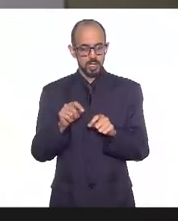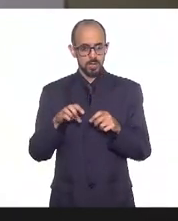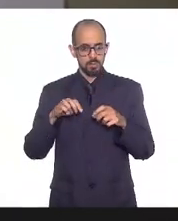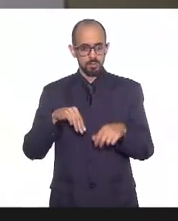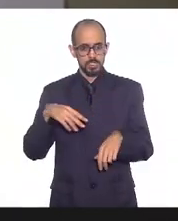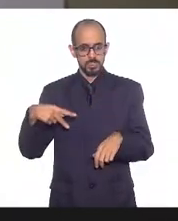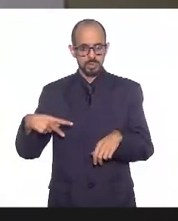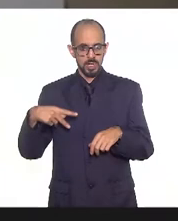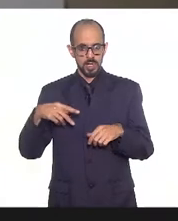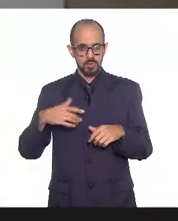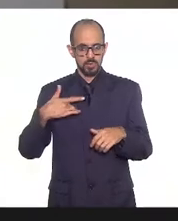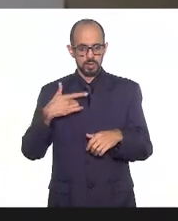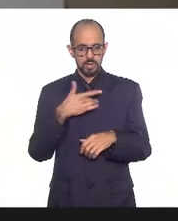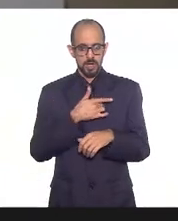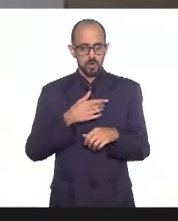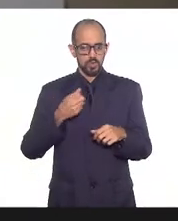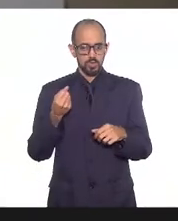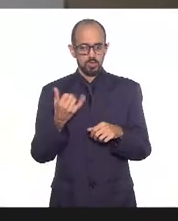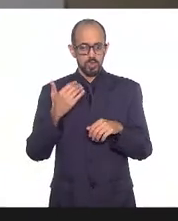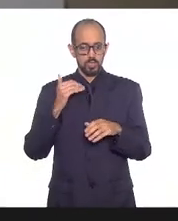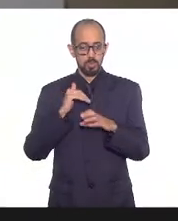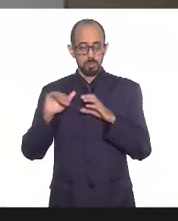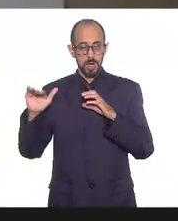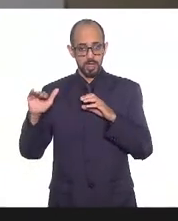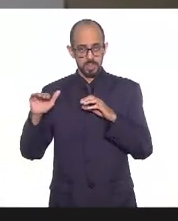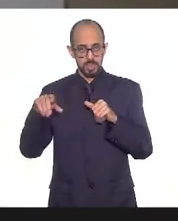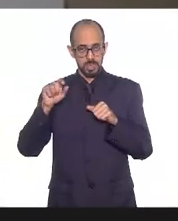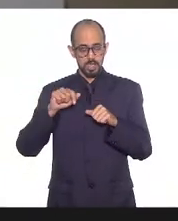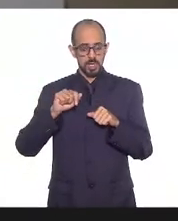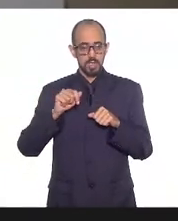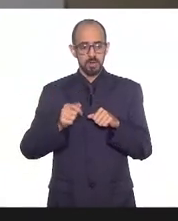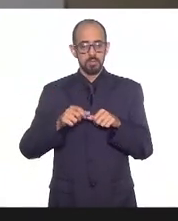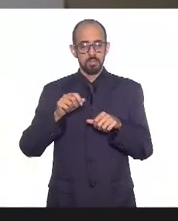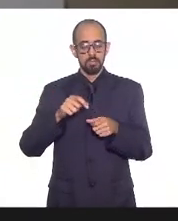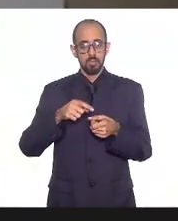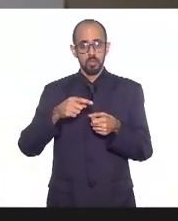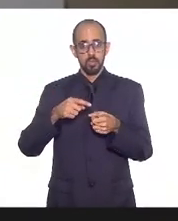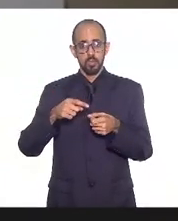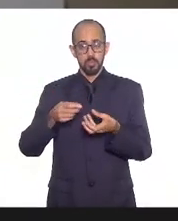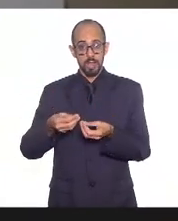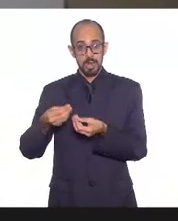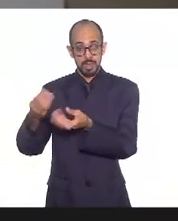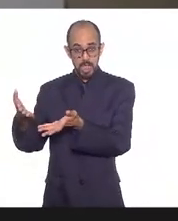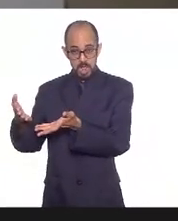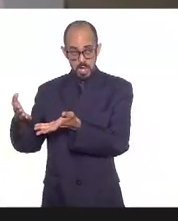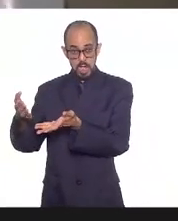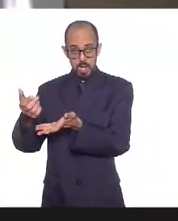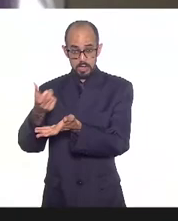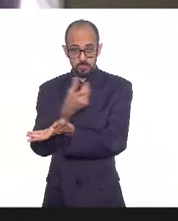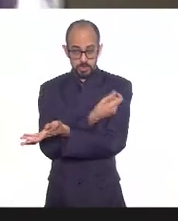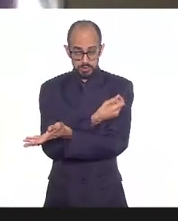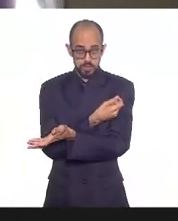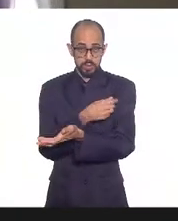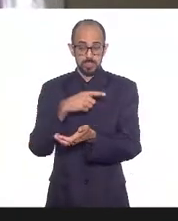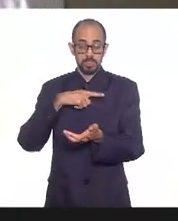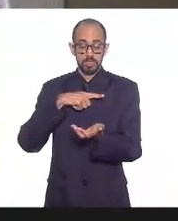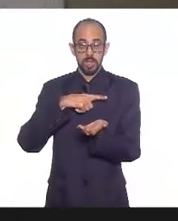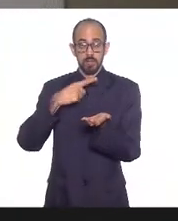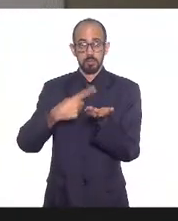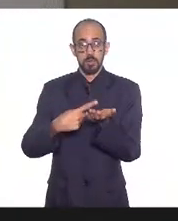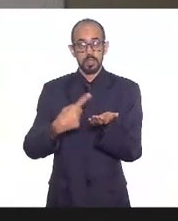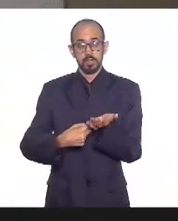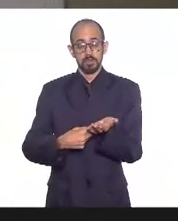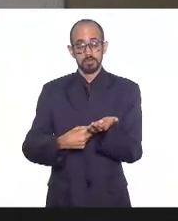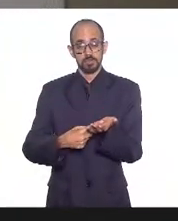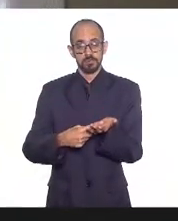manda as doses para os estados para que os estados mandem para os municípios ele manda após uma pactuação que é feita em